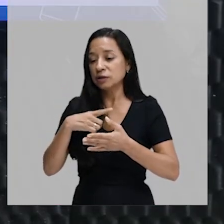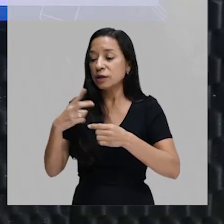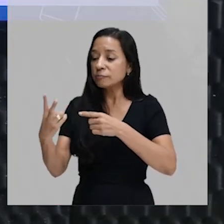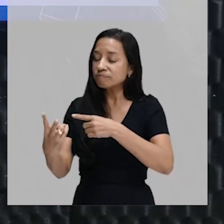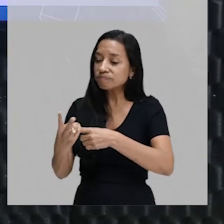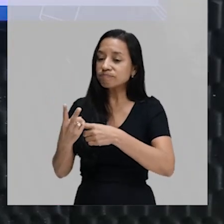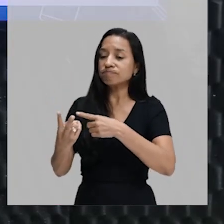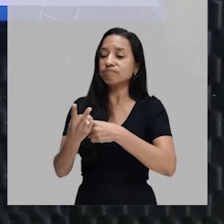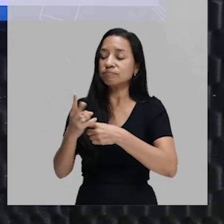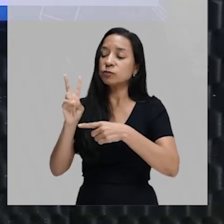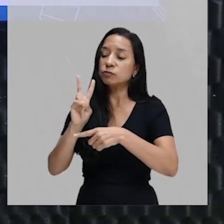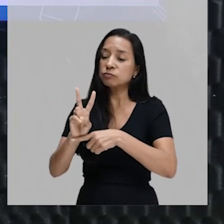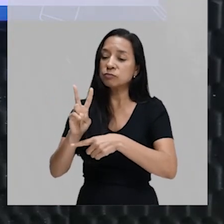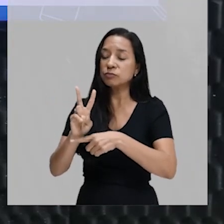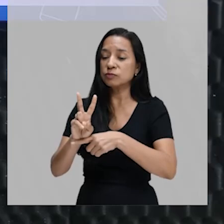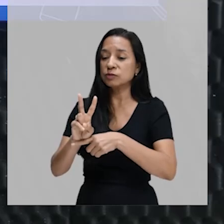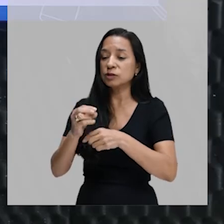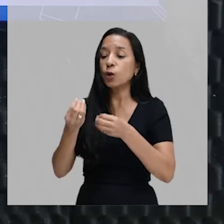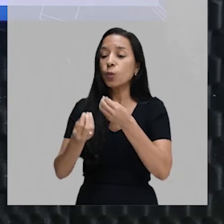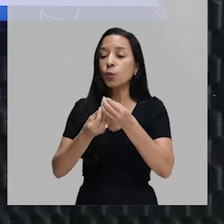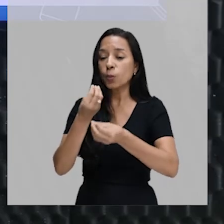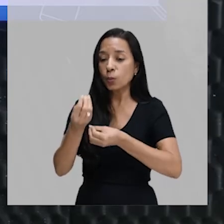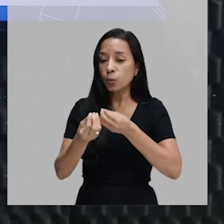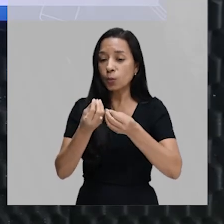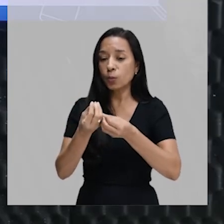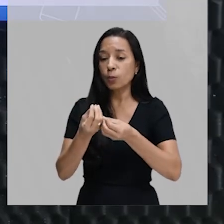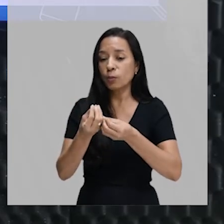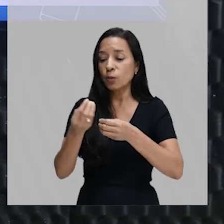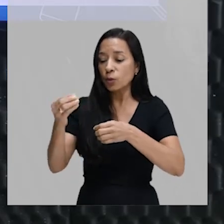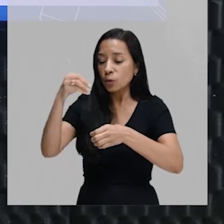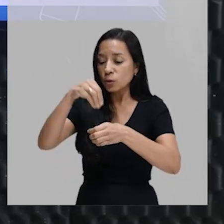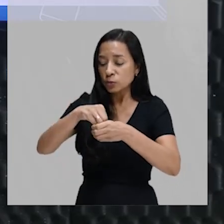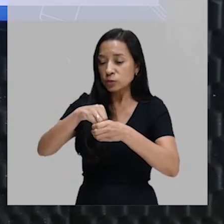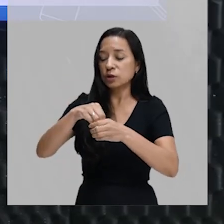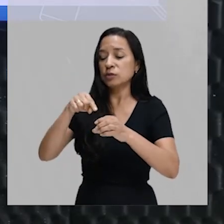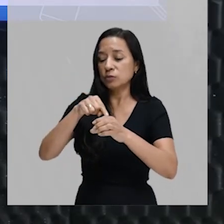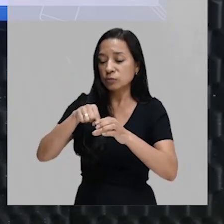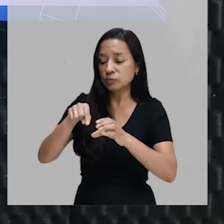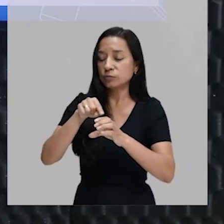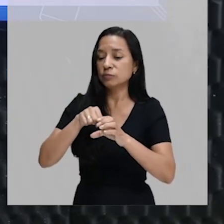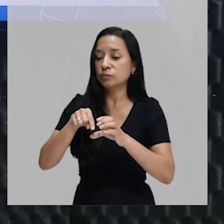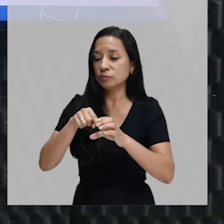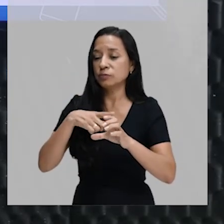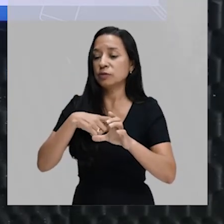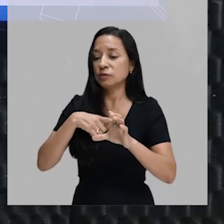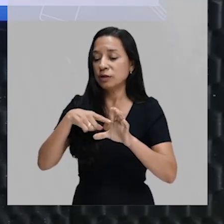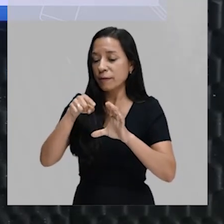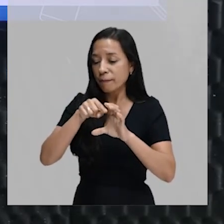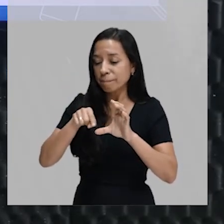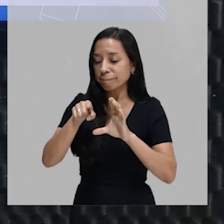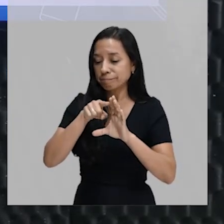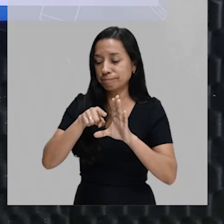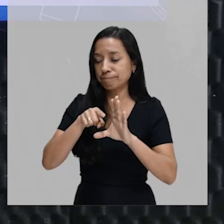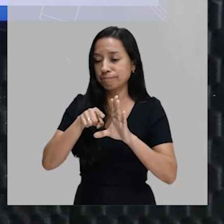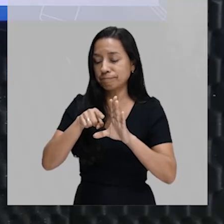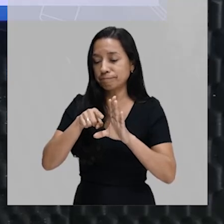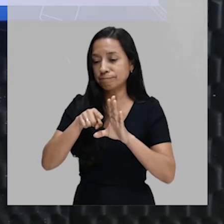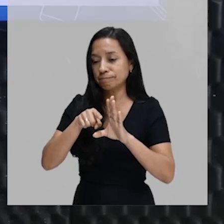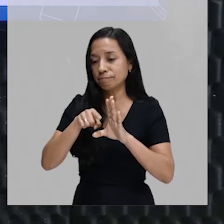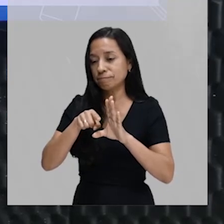defesa. Como é que seria esse mecanismo de defesa? No interior dela, existe, de algumas bactérias,